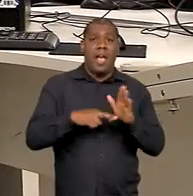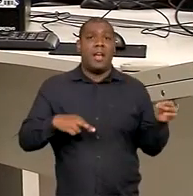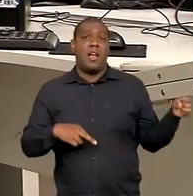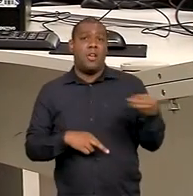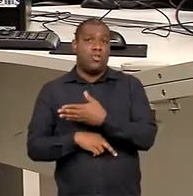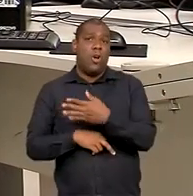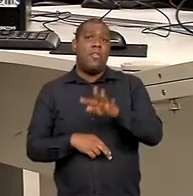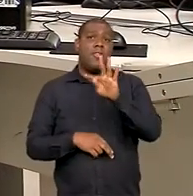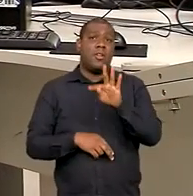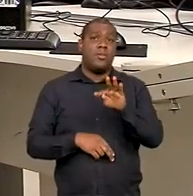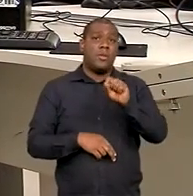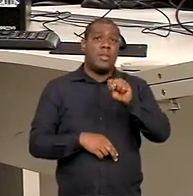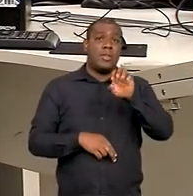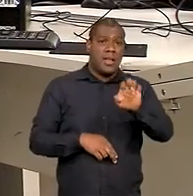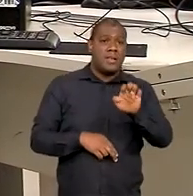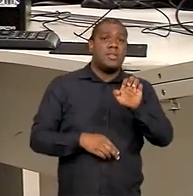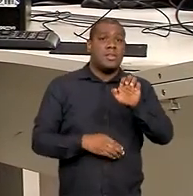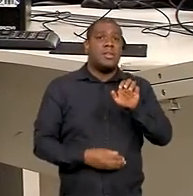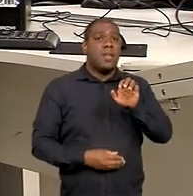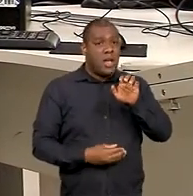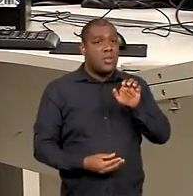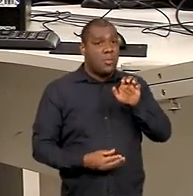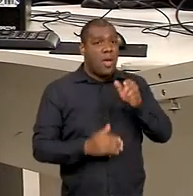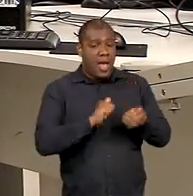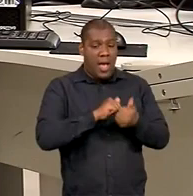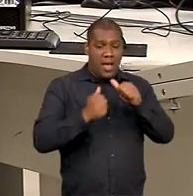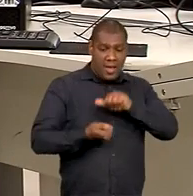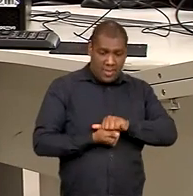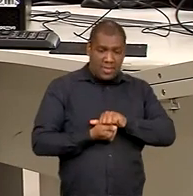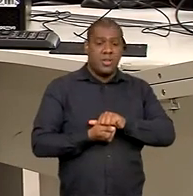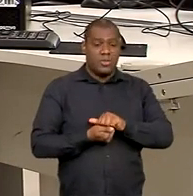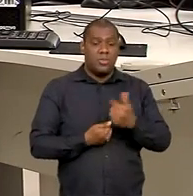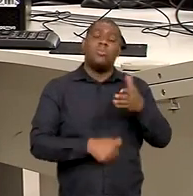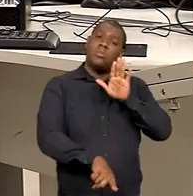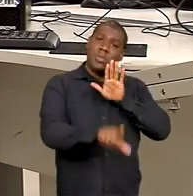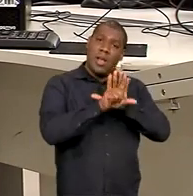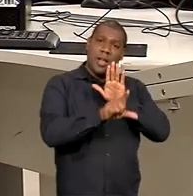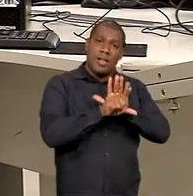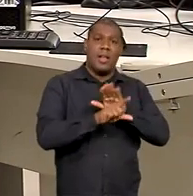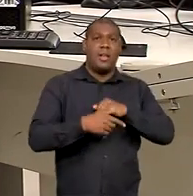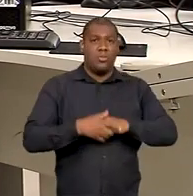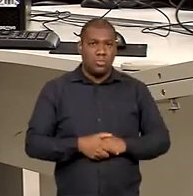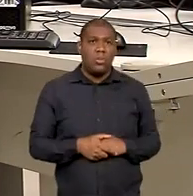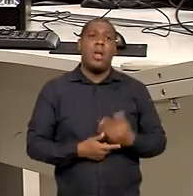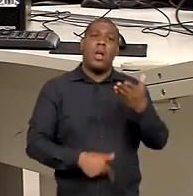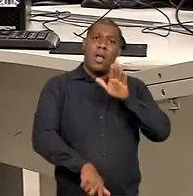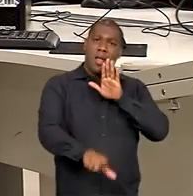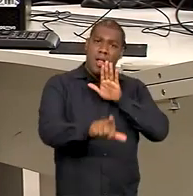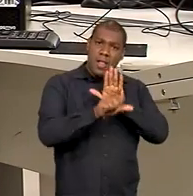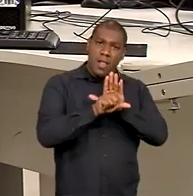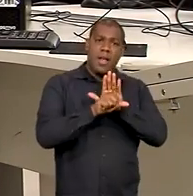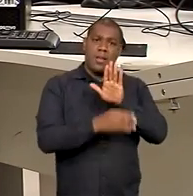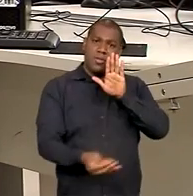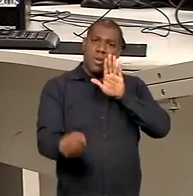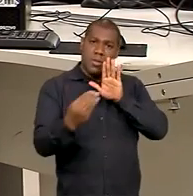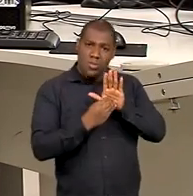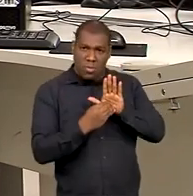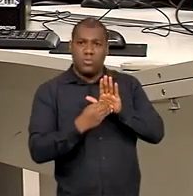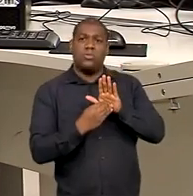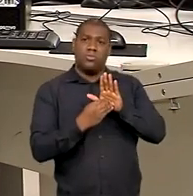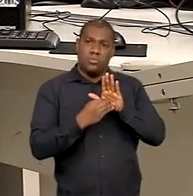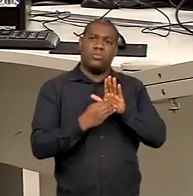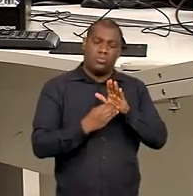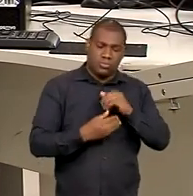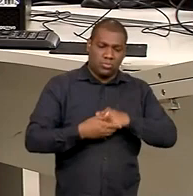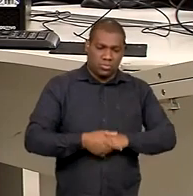TSE foram acrescentadas às regras já existentes na lei, que permitiu o impulsionamento de conteúdos eleitorais em 2018.